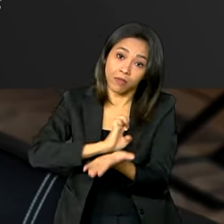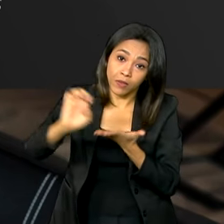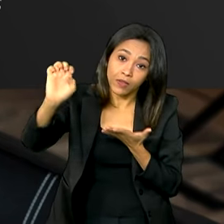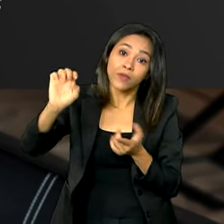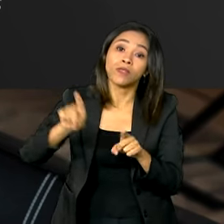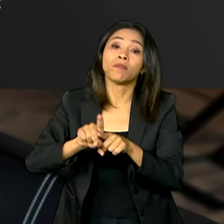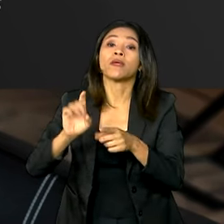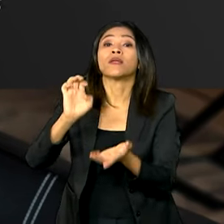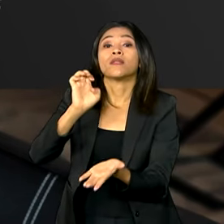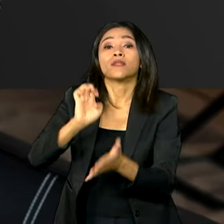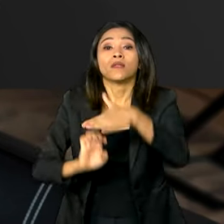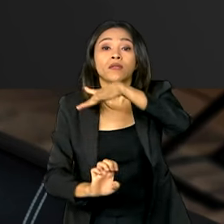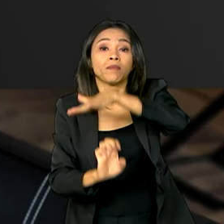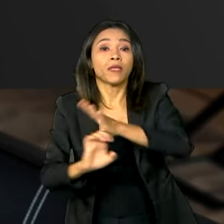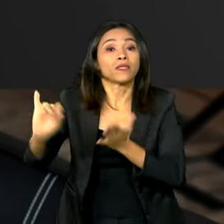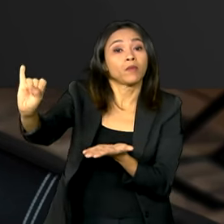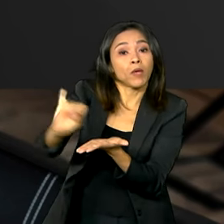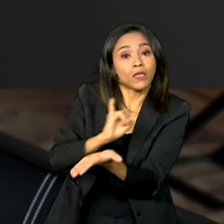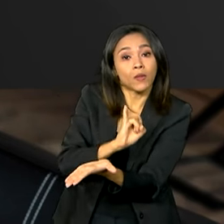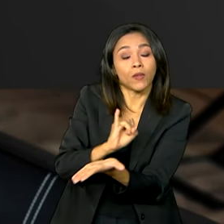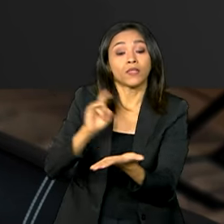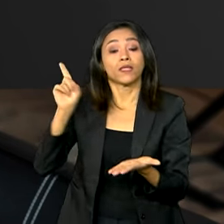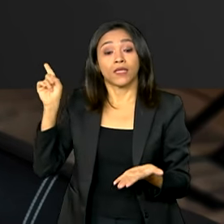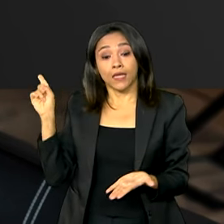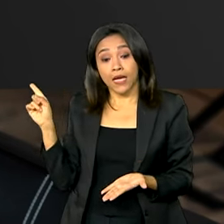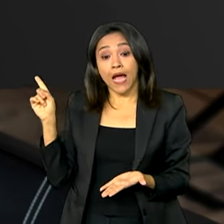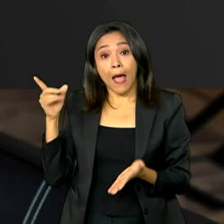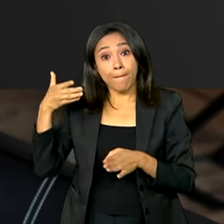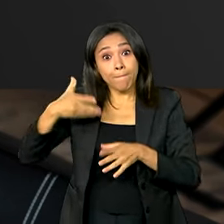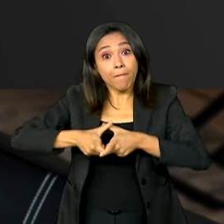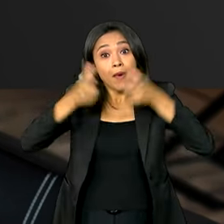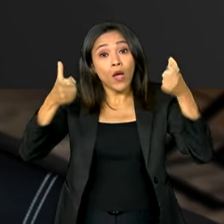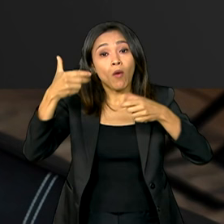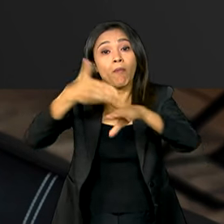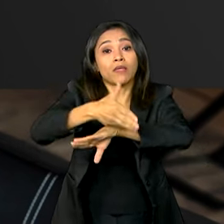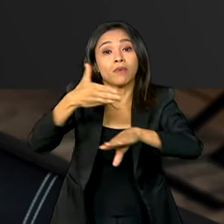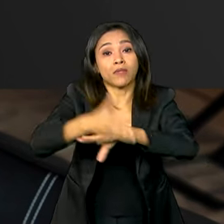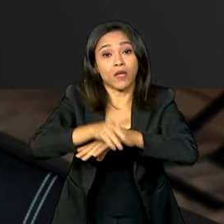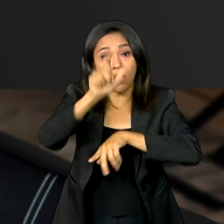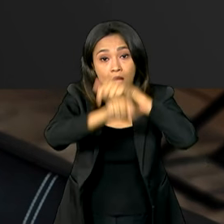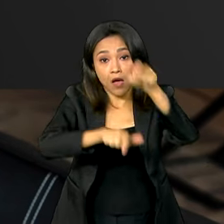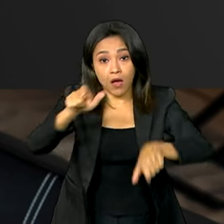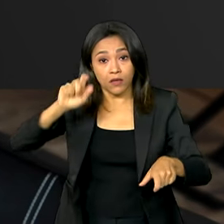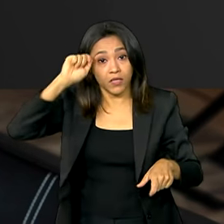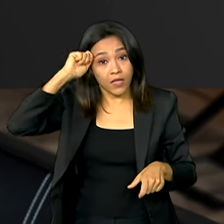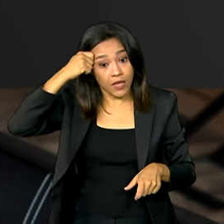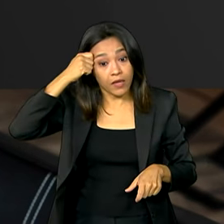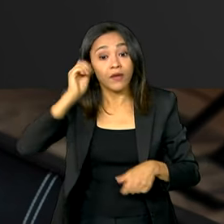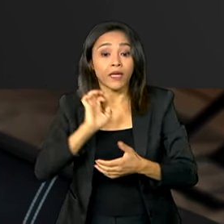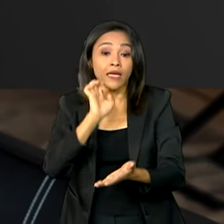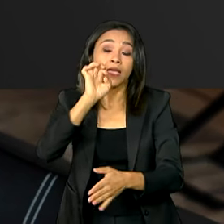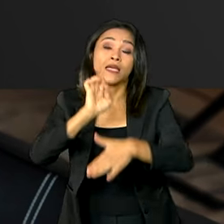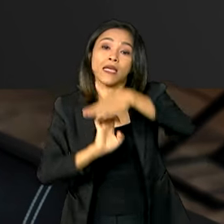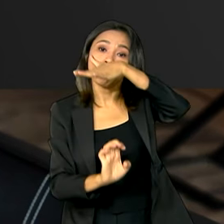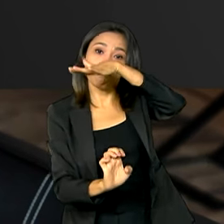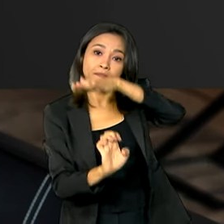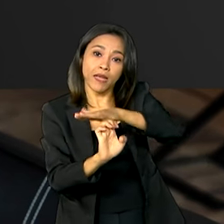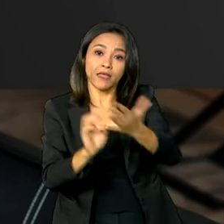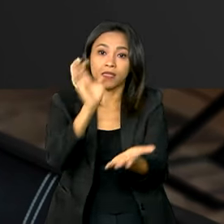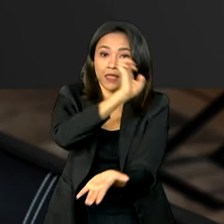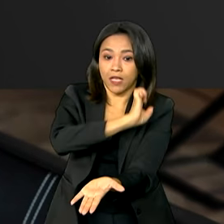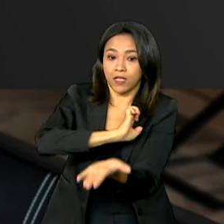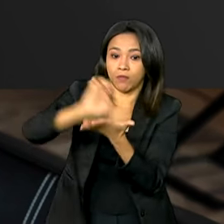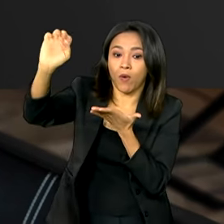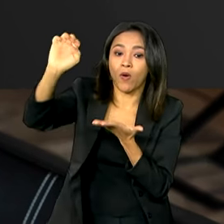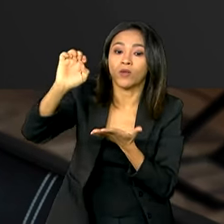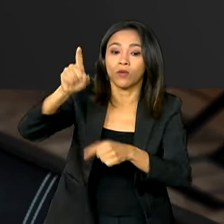importadoras. A maior participação de negros ocorre em empresas que exportam produtos não